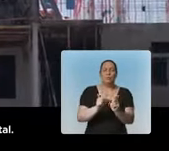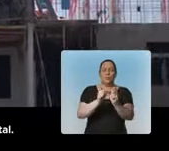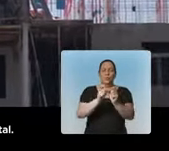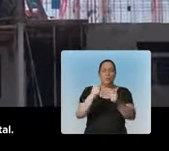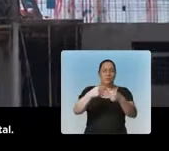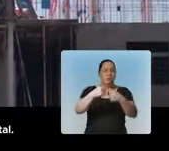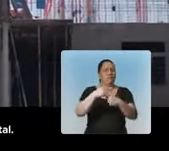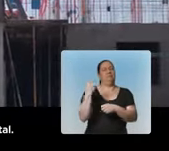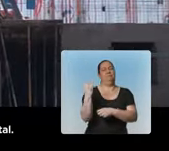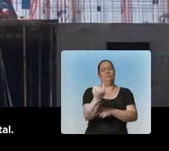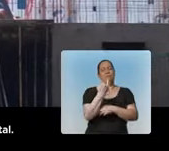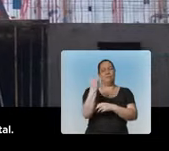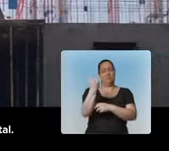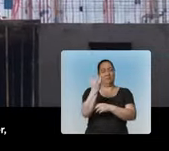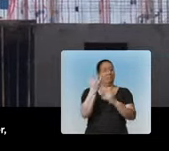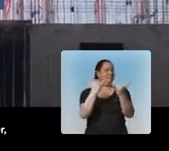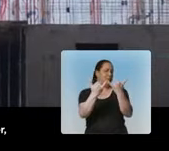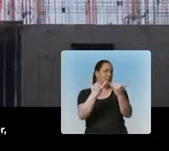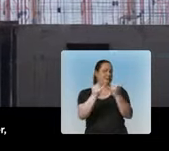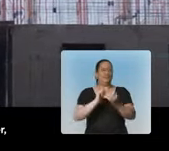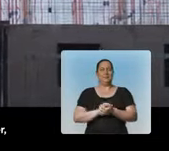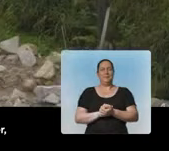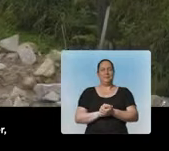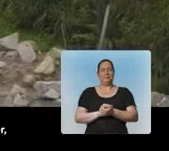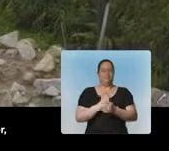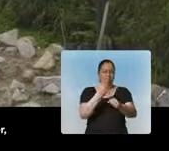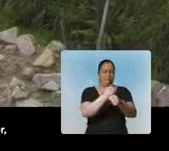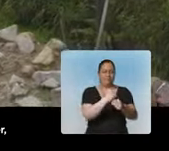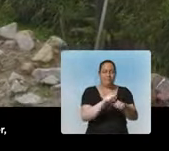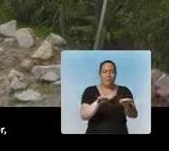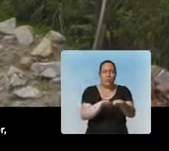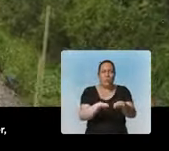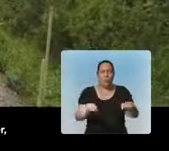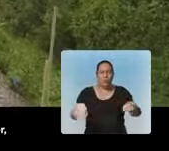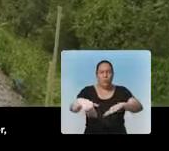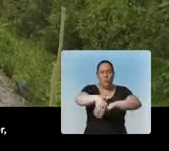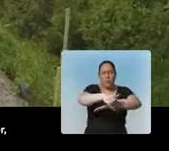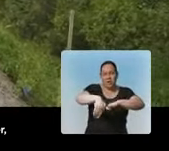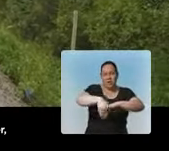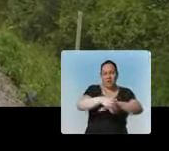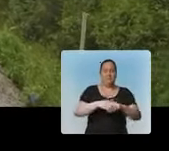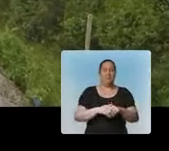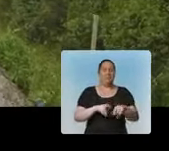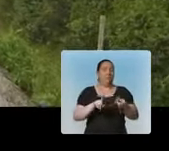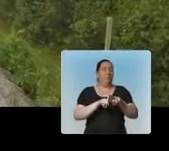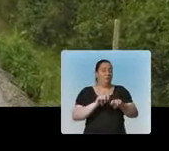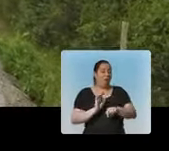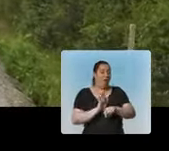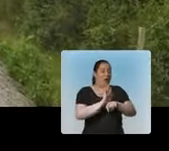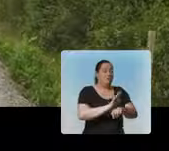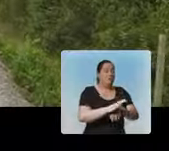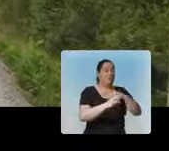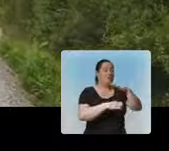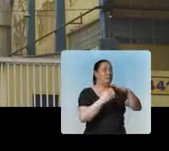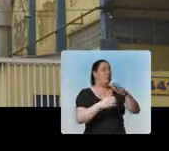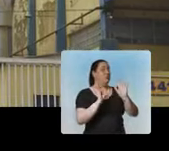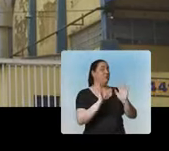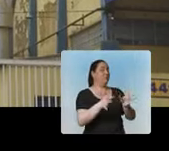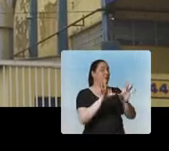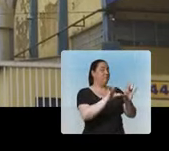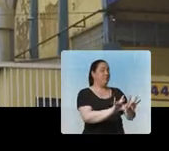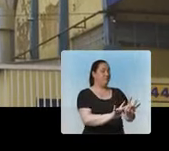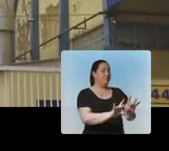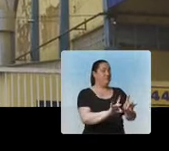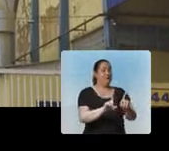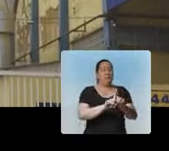infraestrutura urbana é fundamental. Por exemplo, as obras de pavimentação na Ebert Adler, além de beneficiar as empresas já